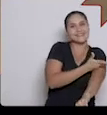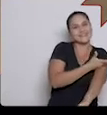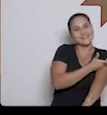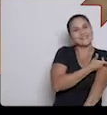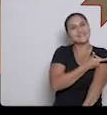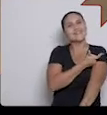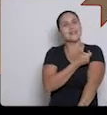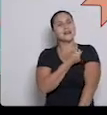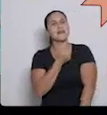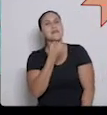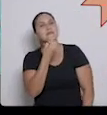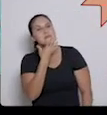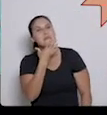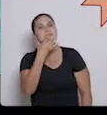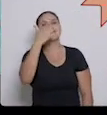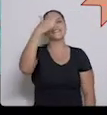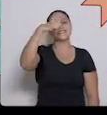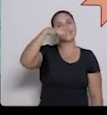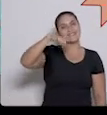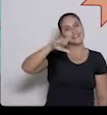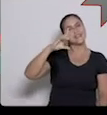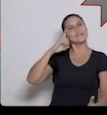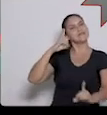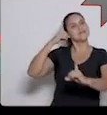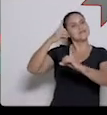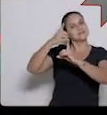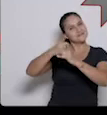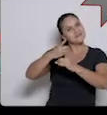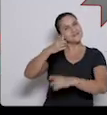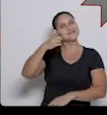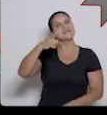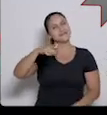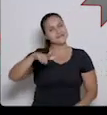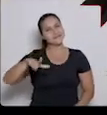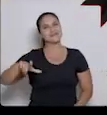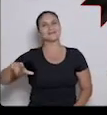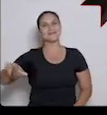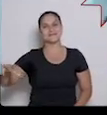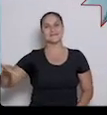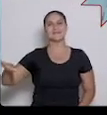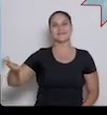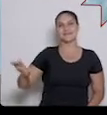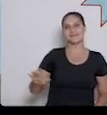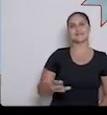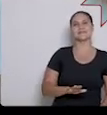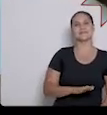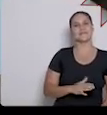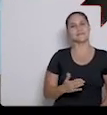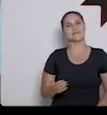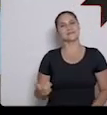sente Tudo que é bom novamente Volta a se encontrar aí você está financiamento! E foi aí